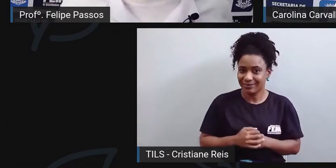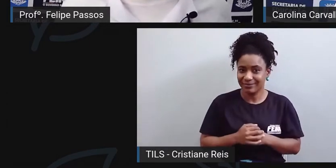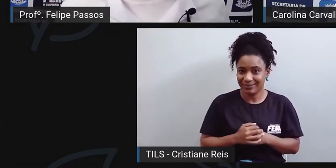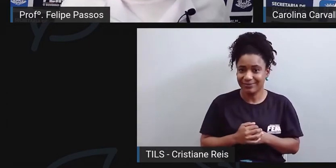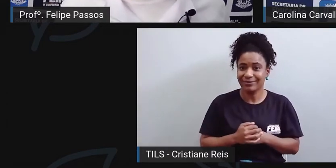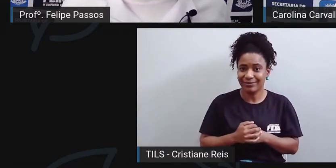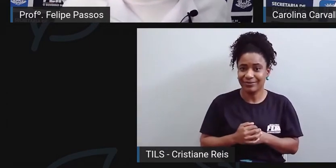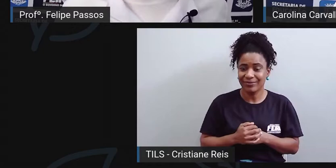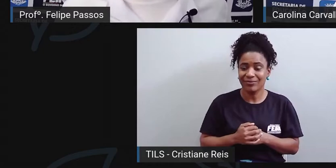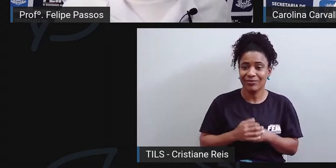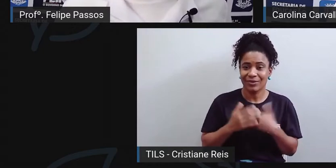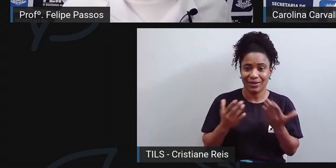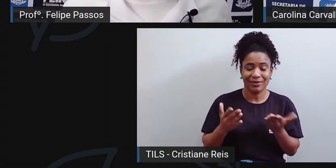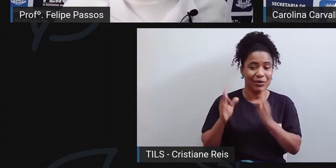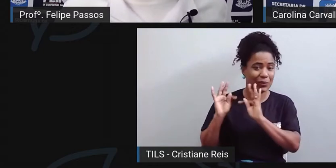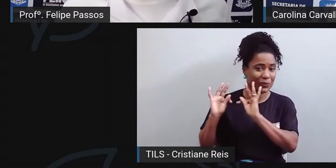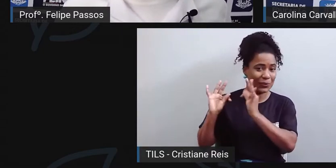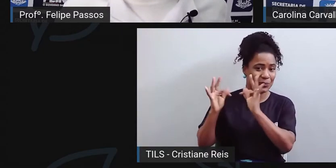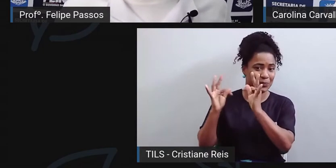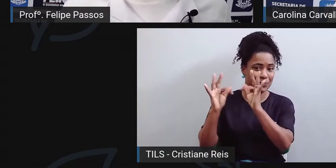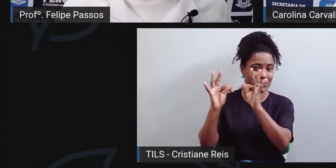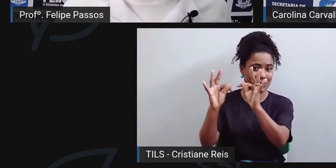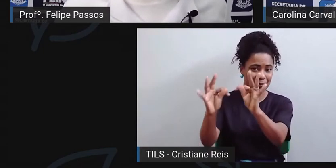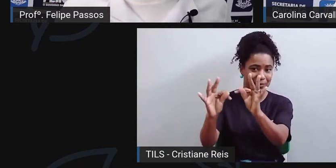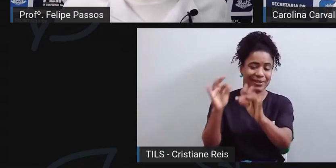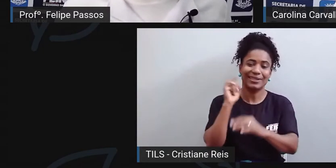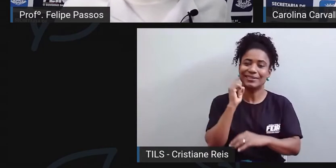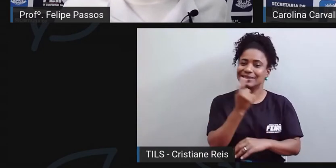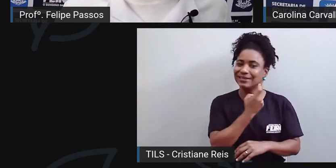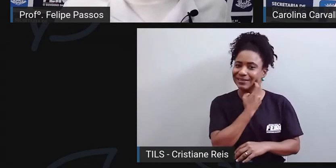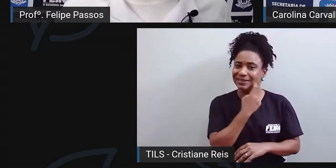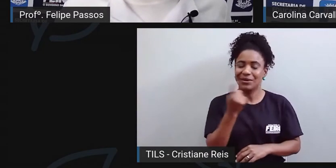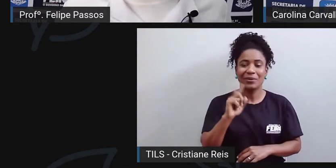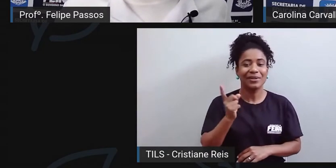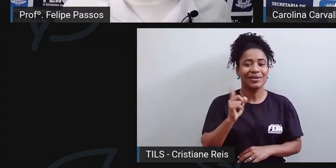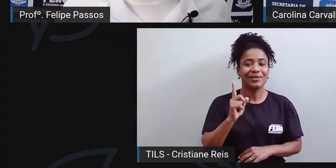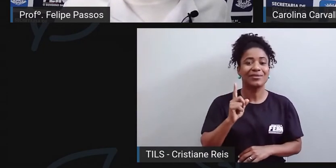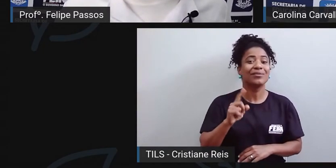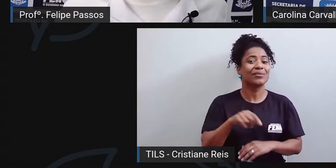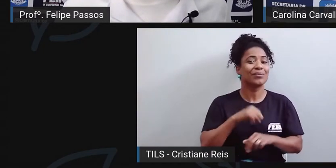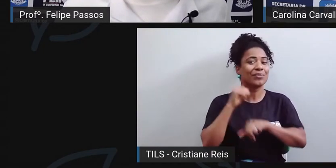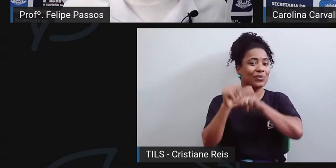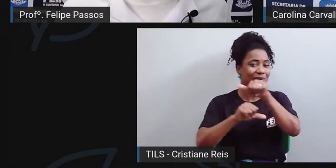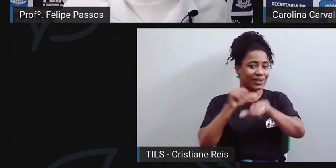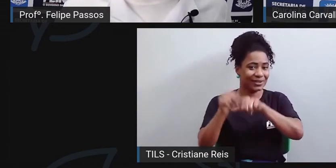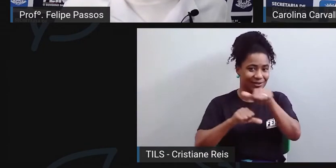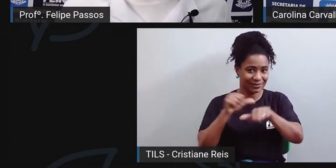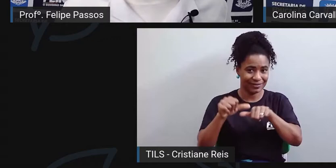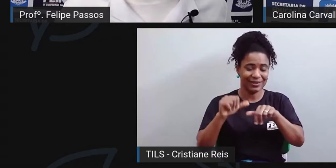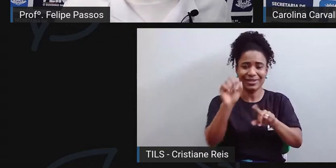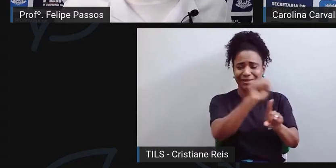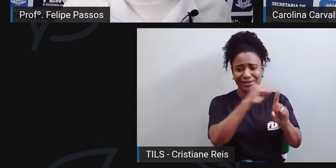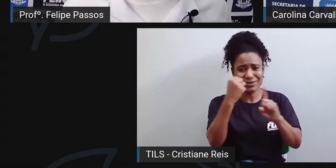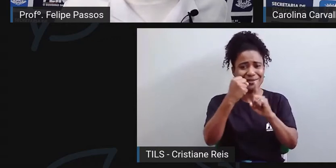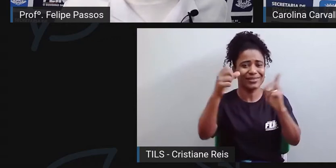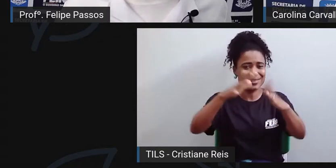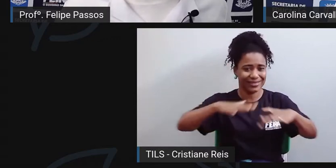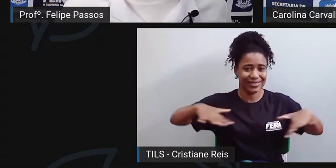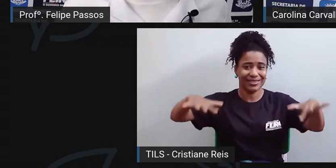a uma evolução tecnológica da odontologia em si, mas é uma mudança de visão da própria